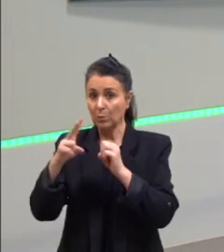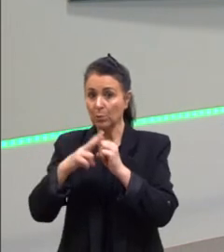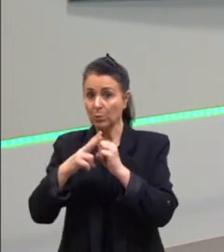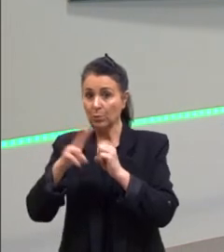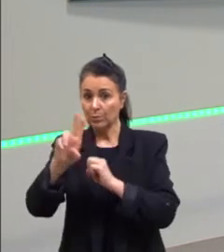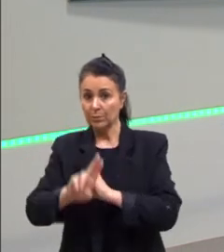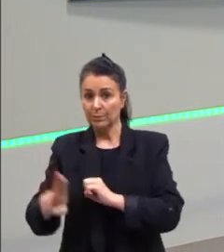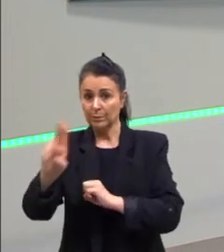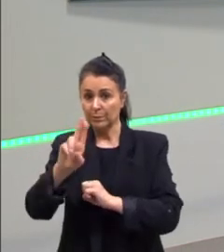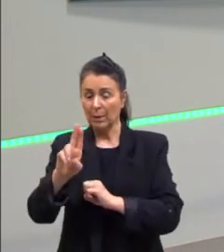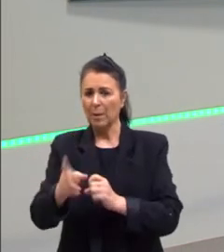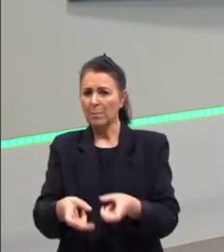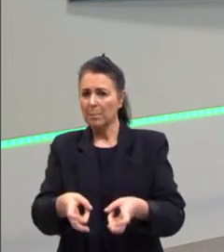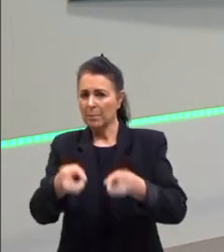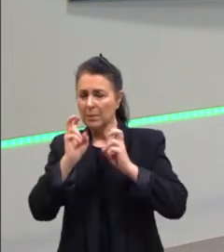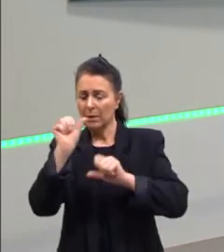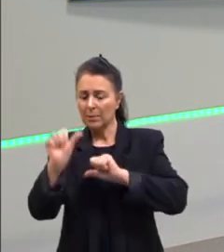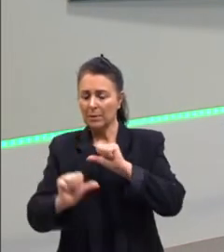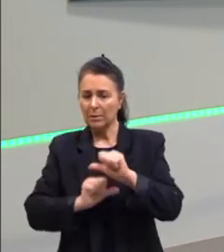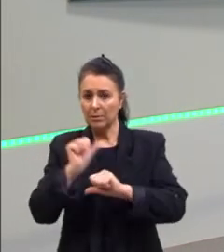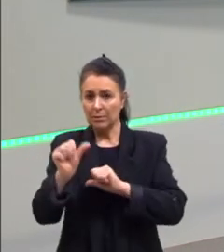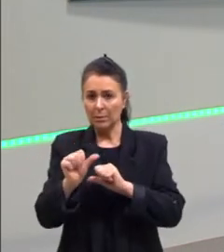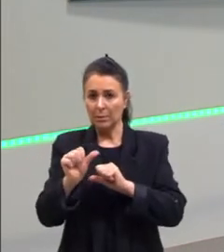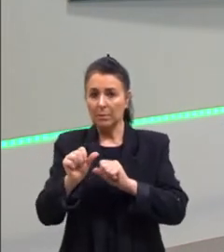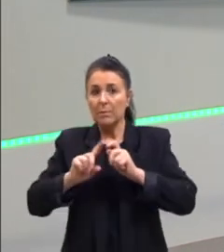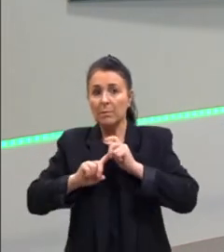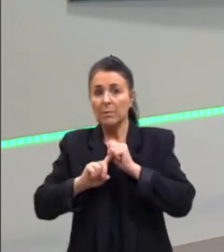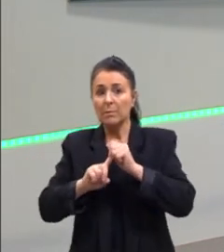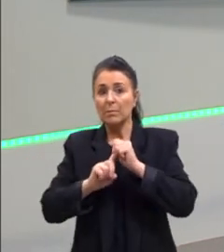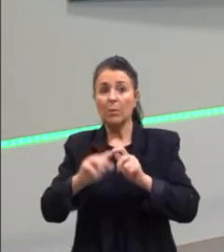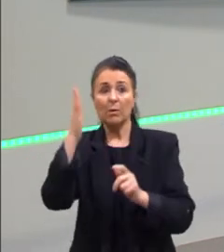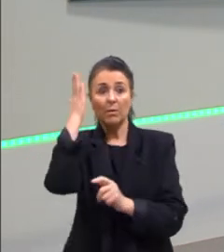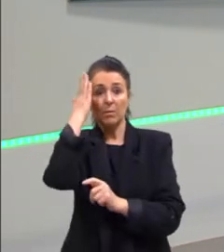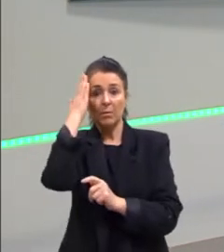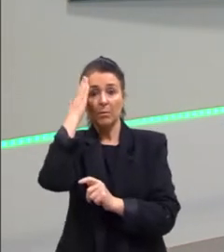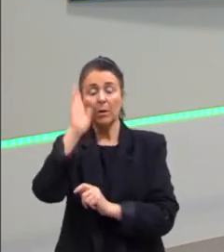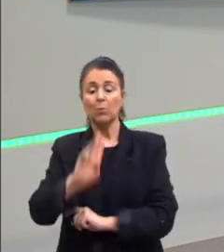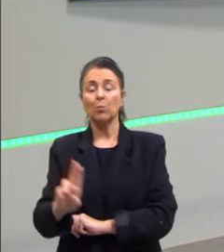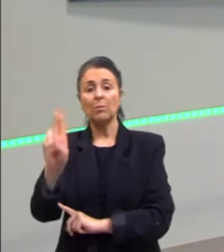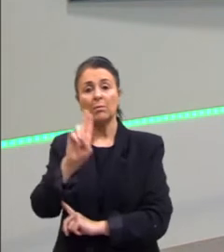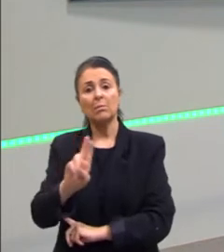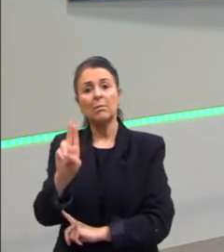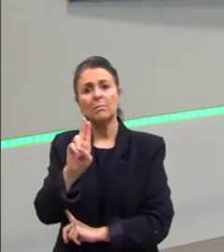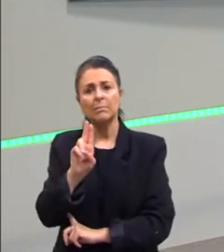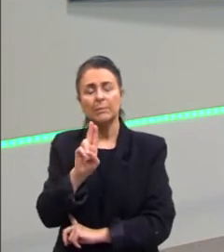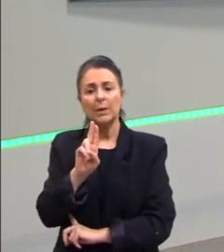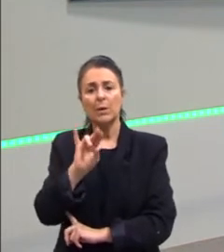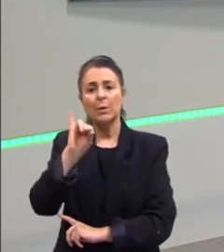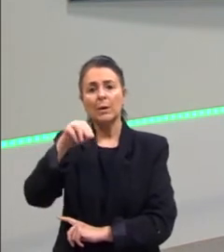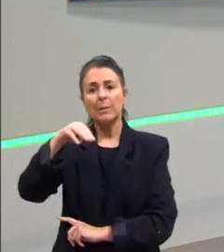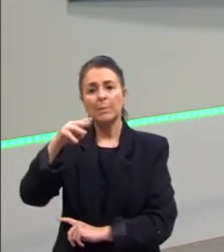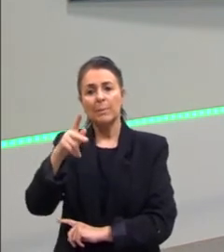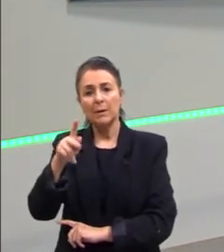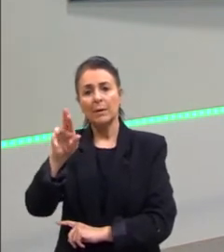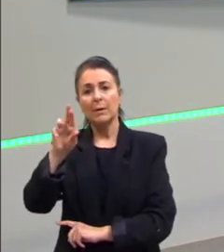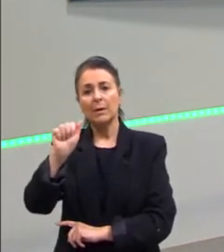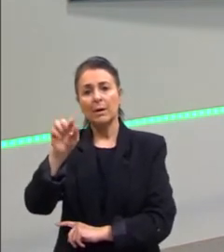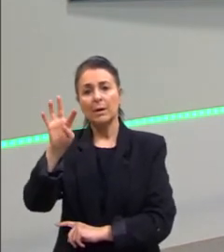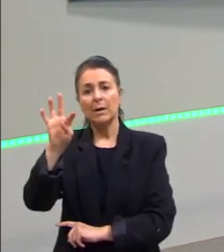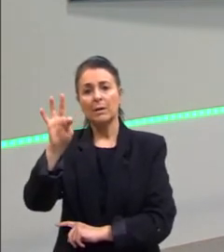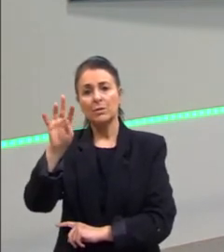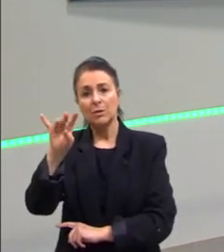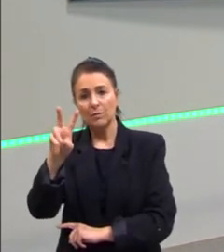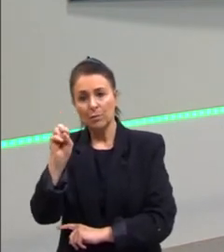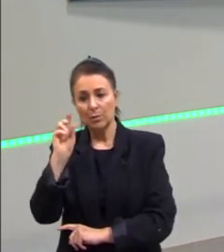transformação. Mas o principal é saber utilizar o imperativo e saber identificar